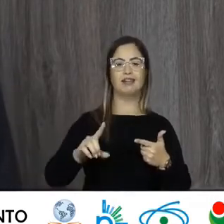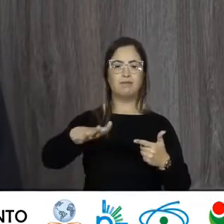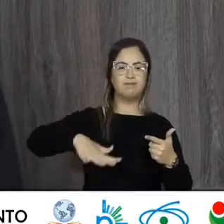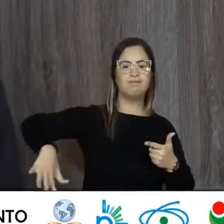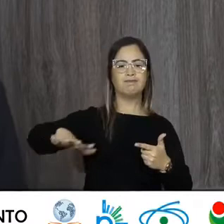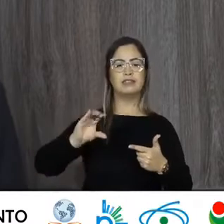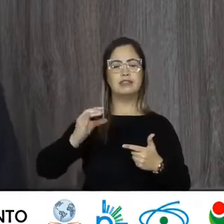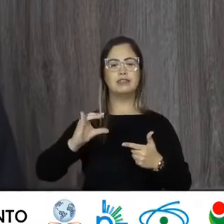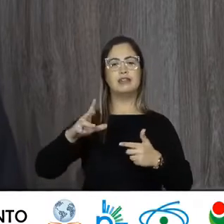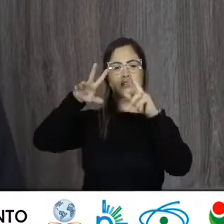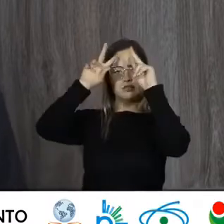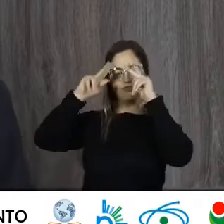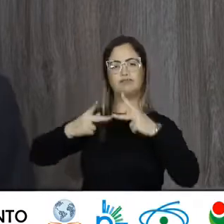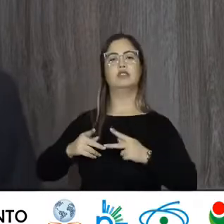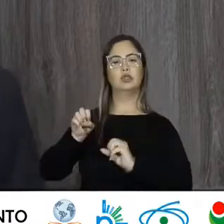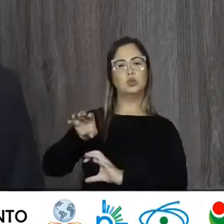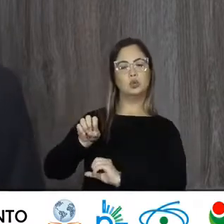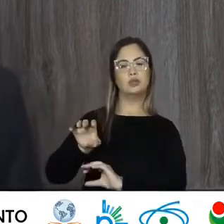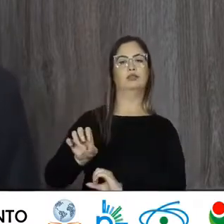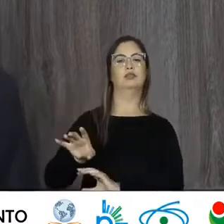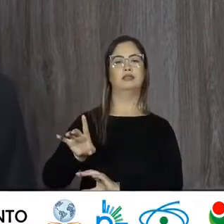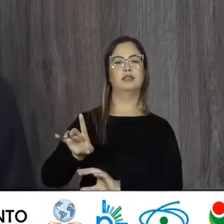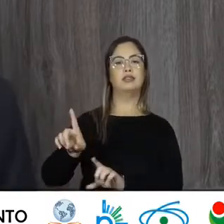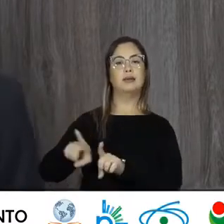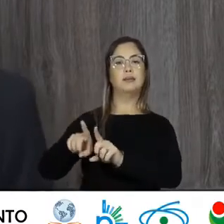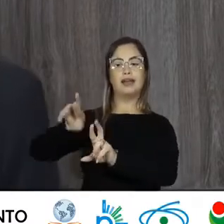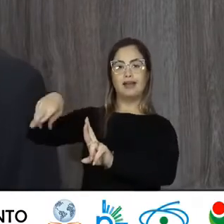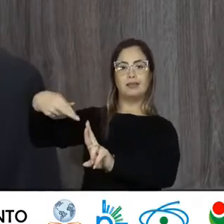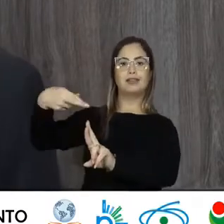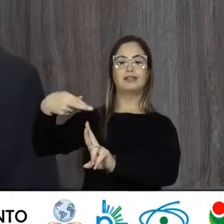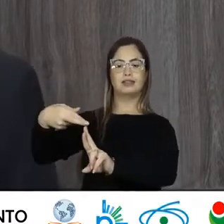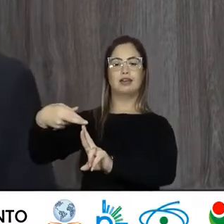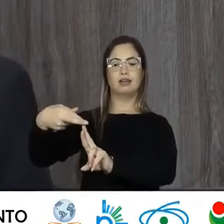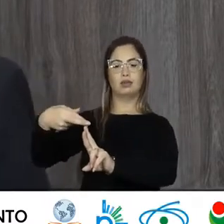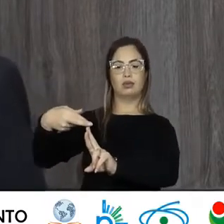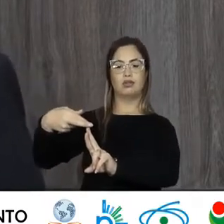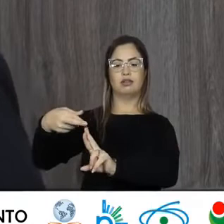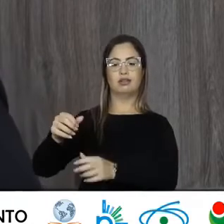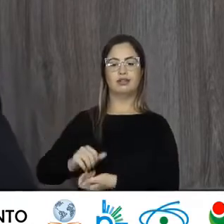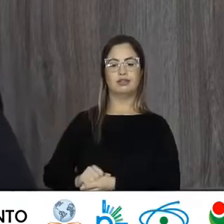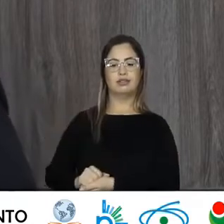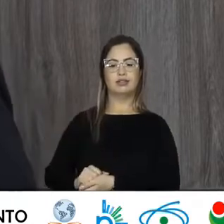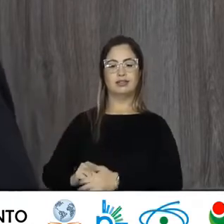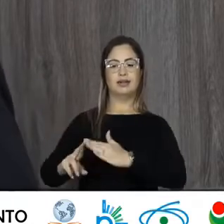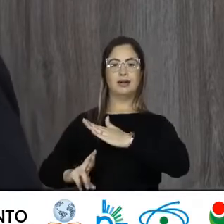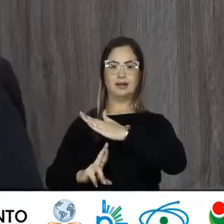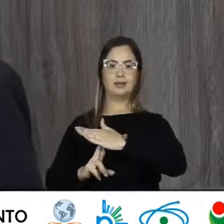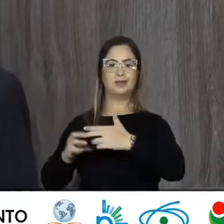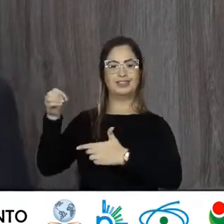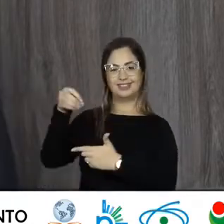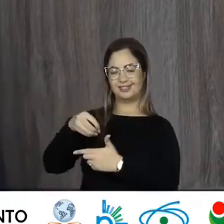Ciências e educação E neste momento Representando também A reitoria Desta universidade Obrigada Pela sua